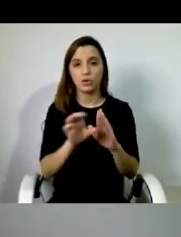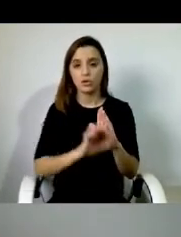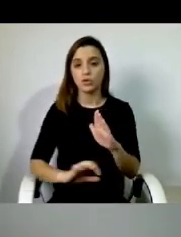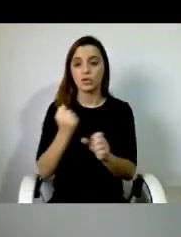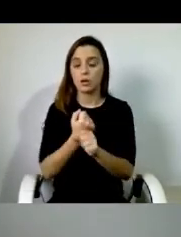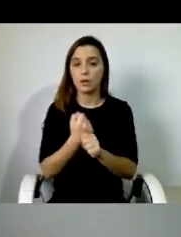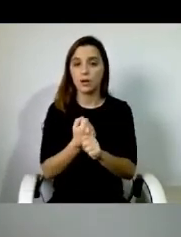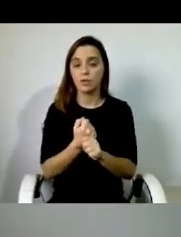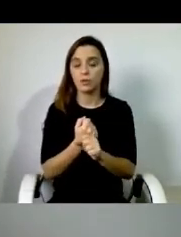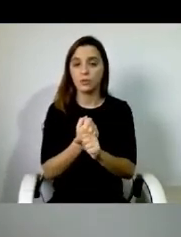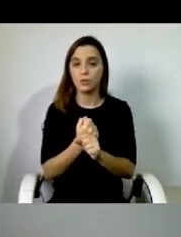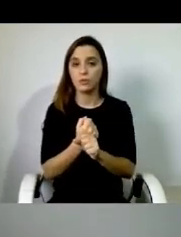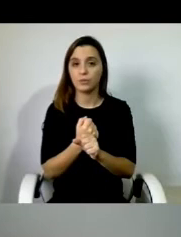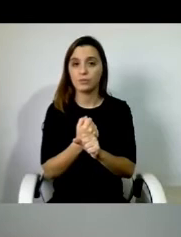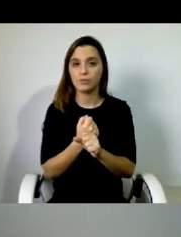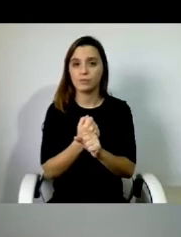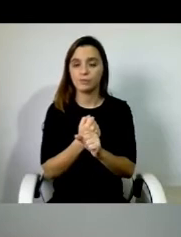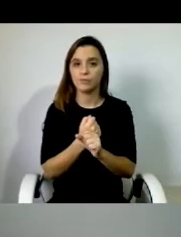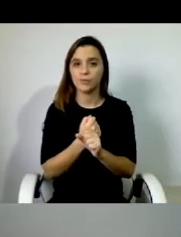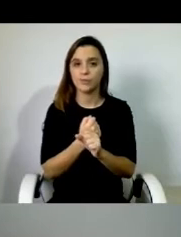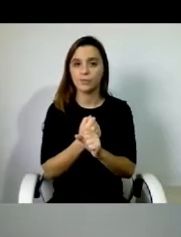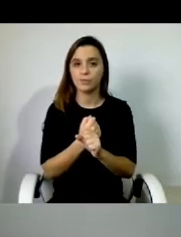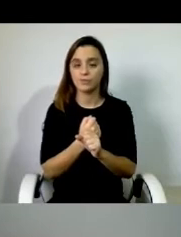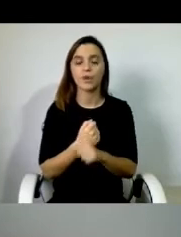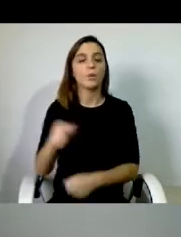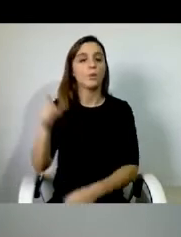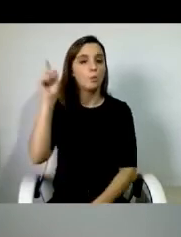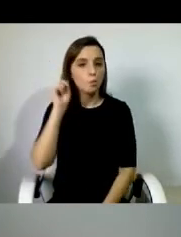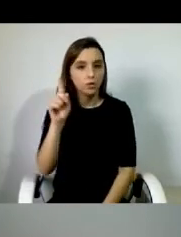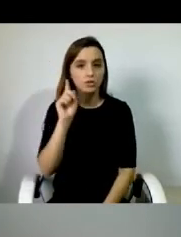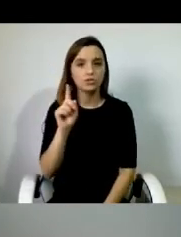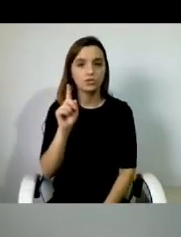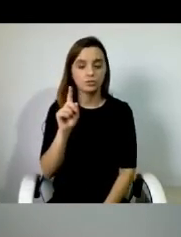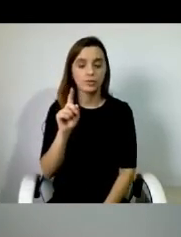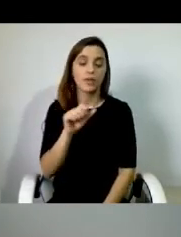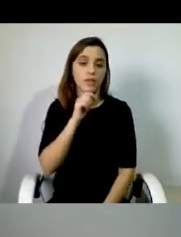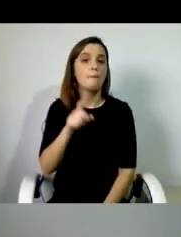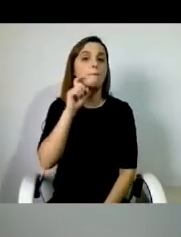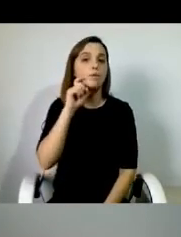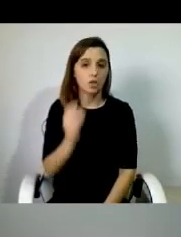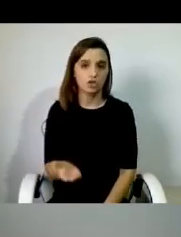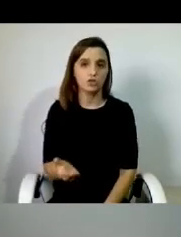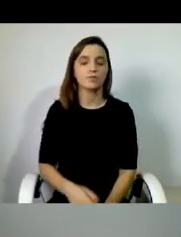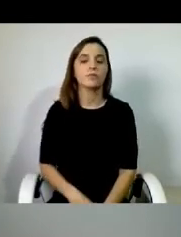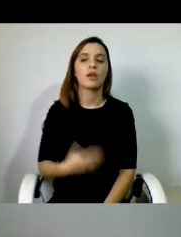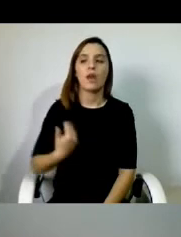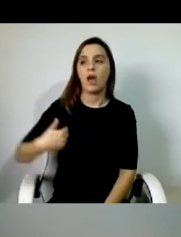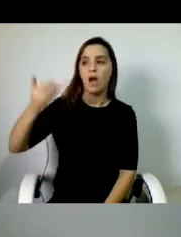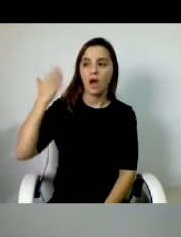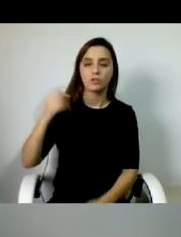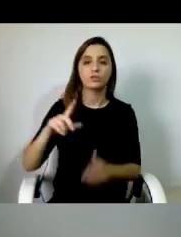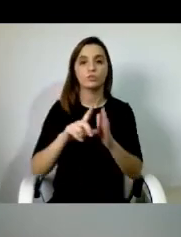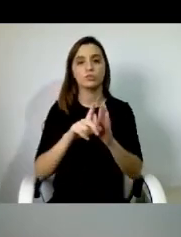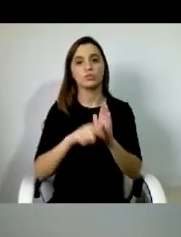efetivamente importantes e que o protejam. Na altura, o projeto impunha-nos